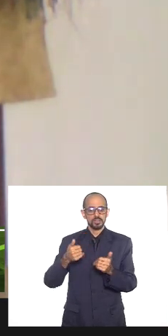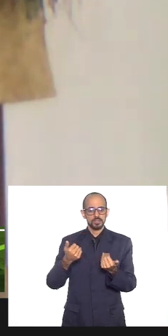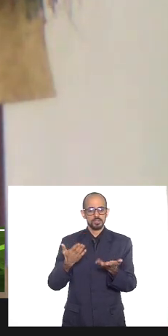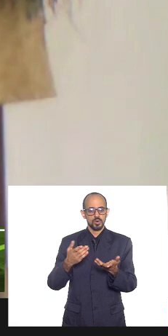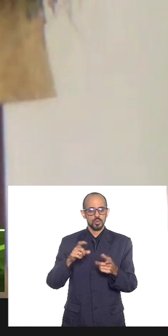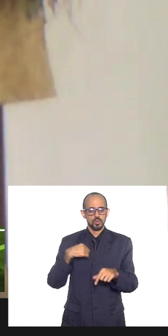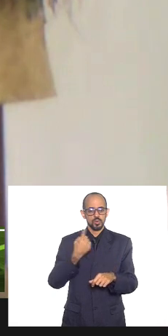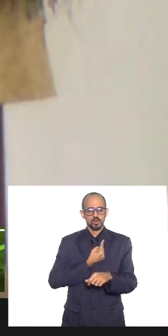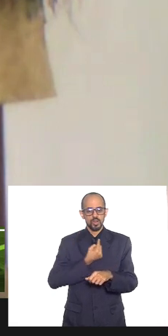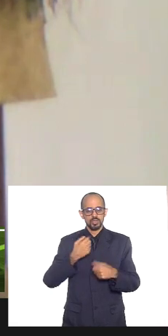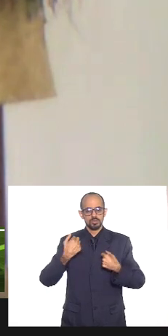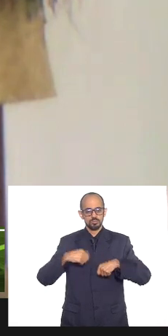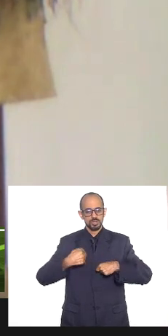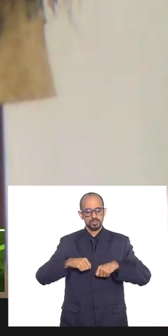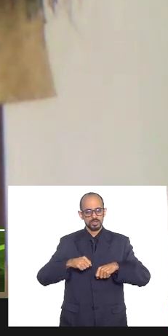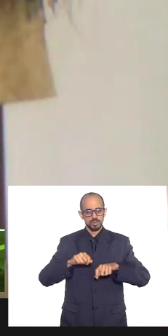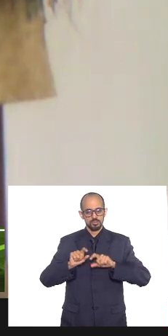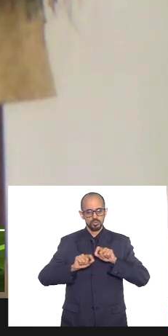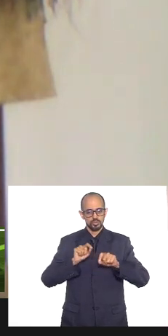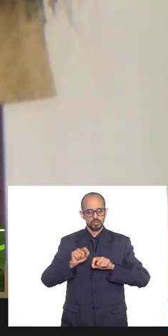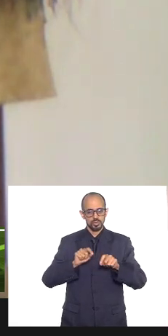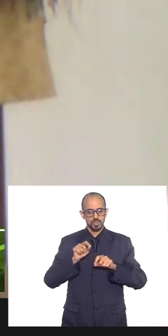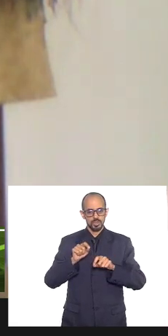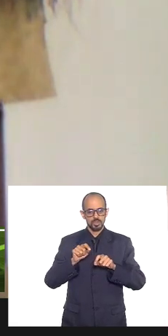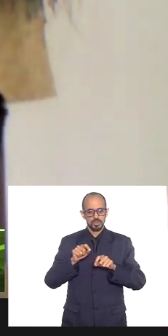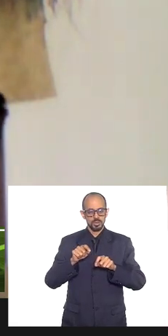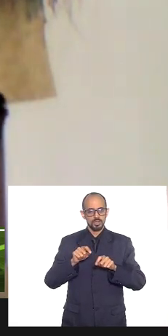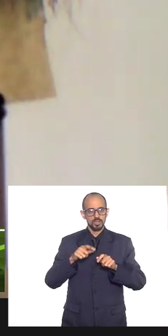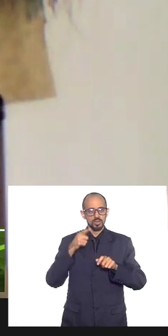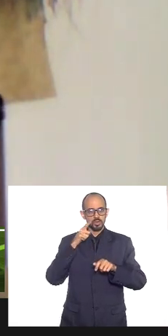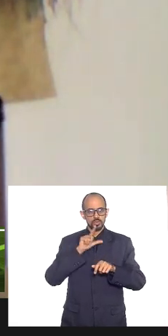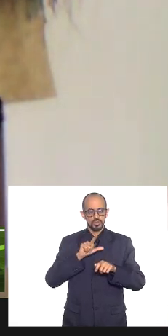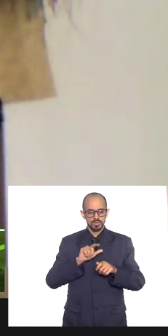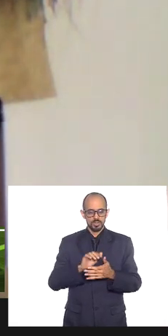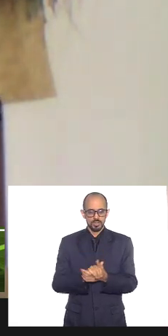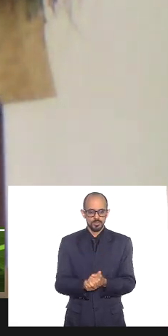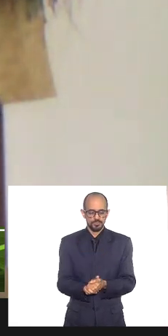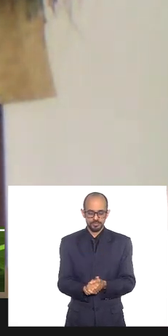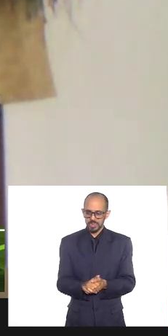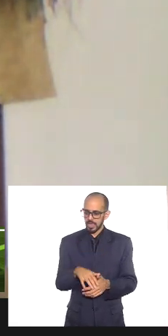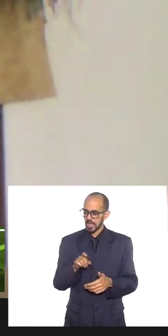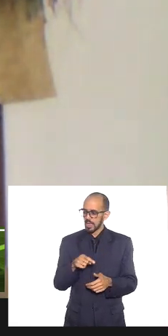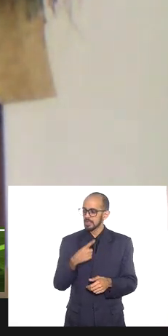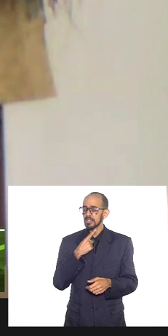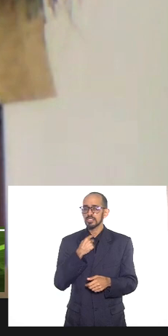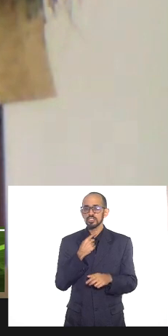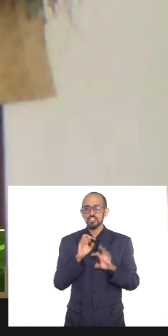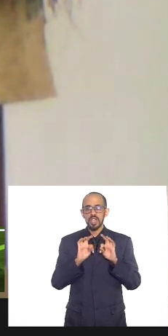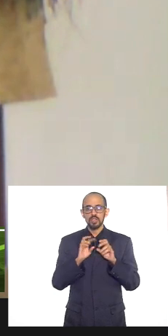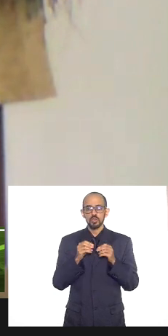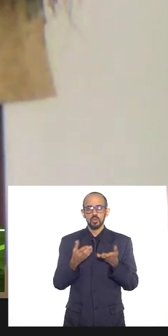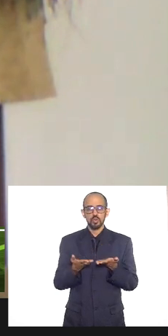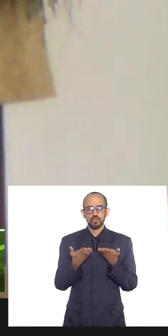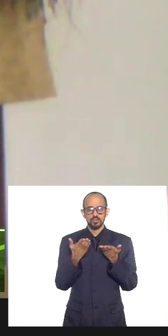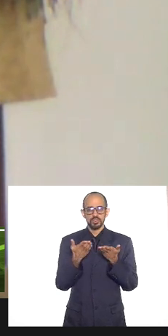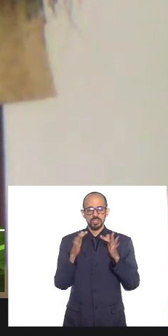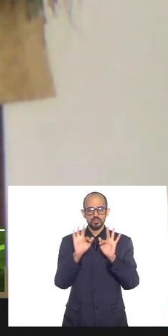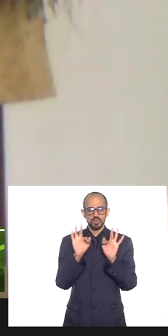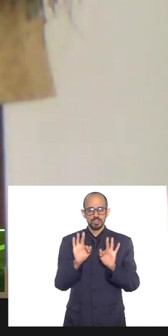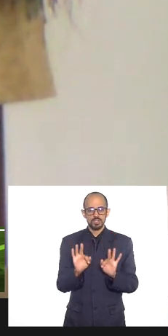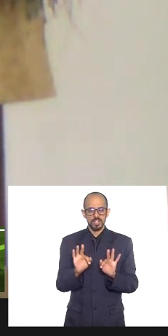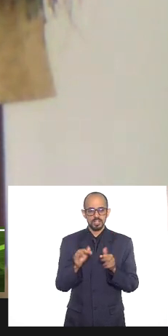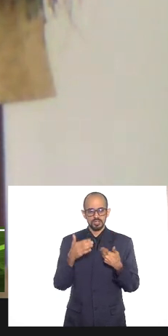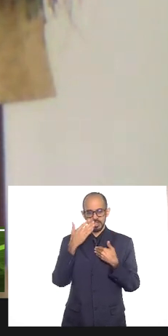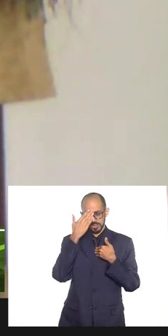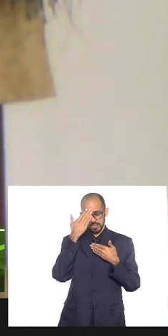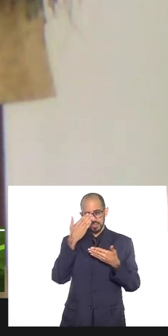a gente precisa né dar conta disso então queria desejar a todos e a todas felicidade agradecer a